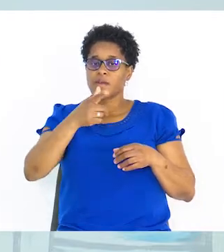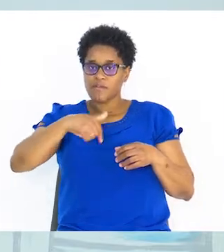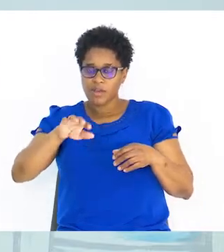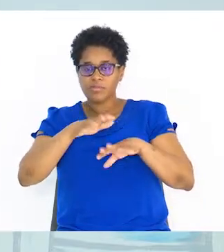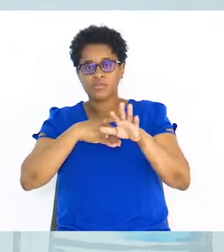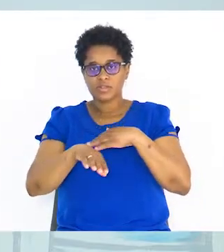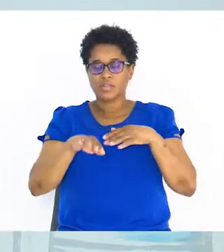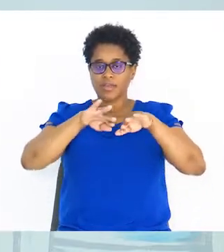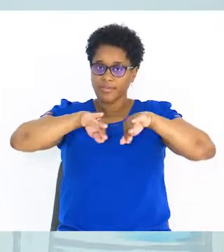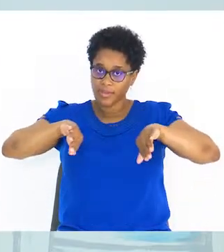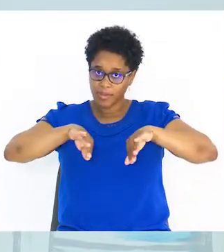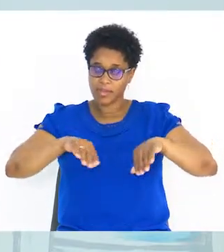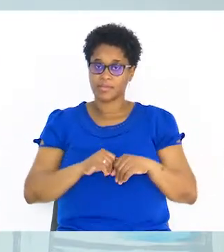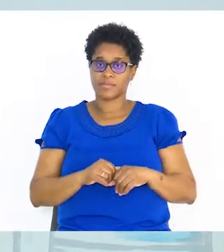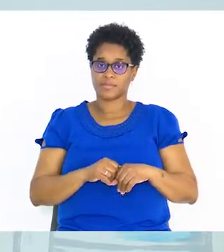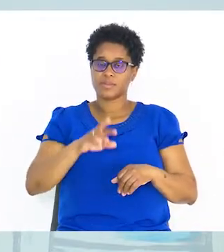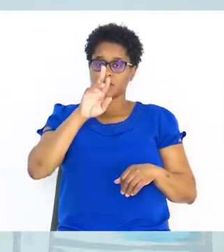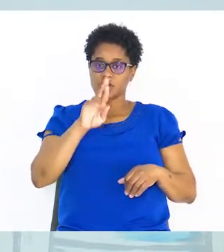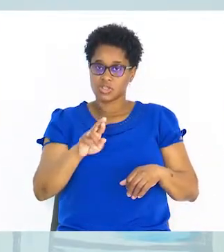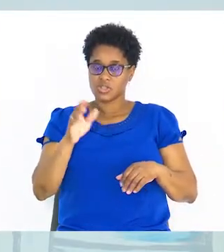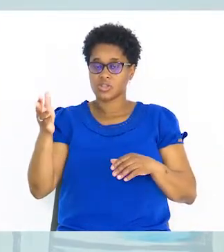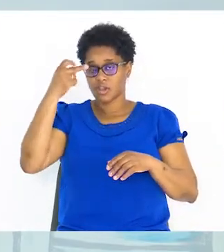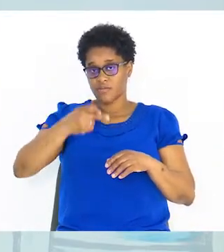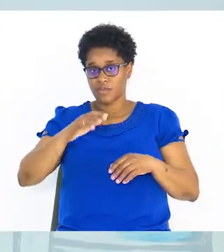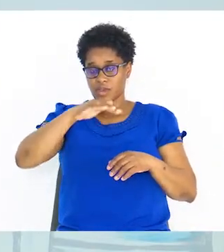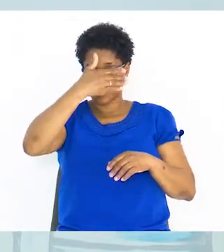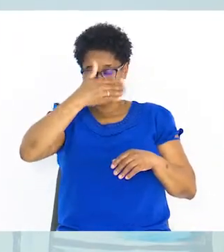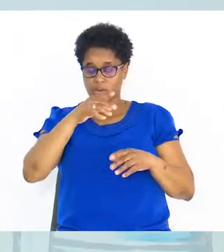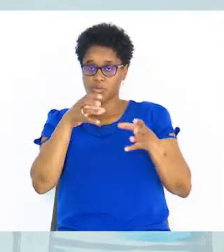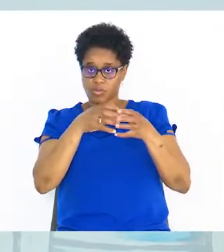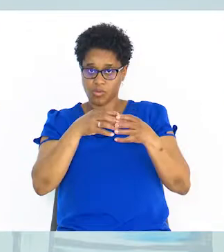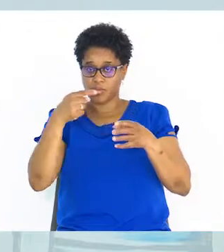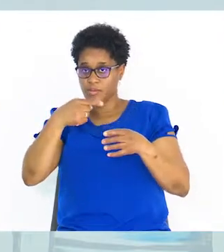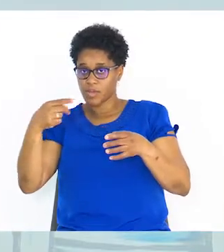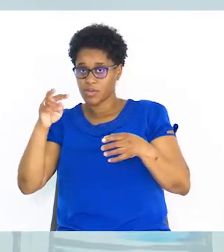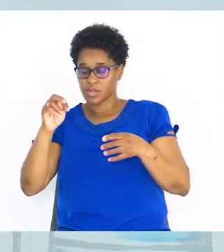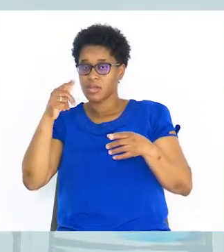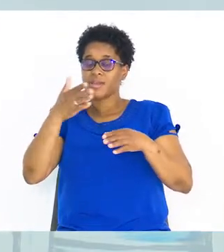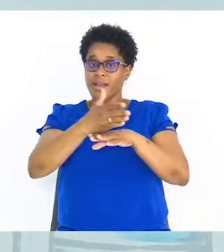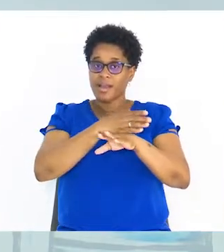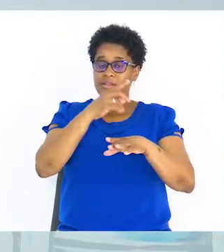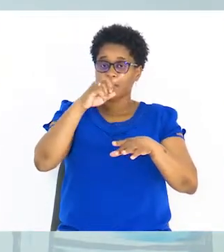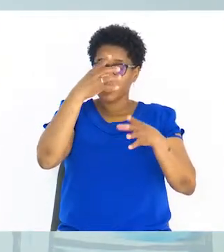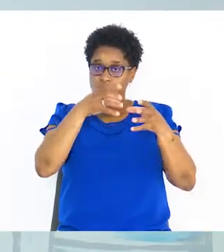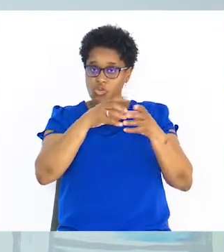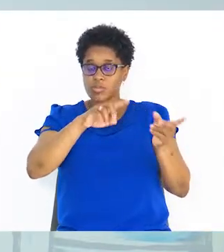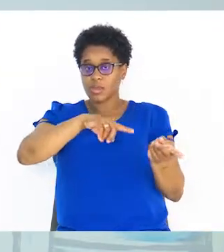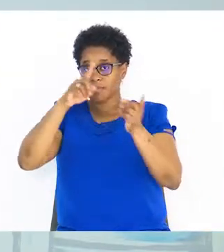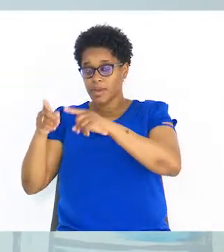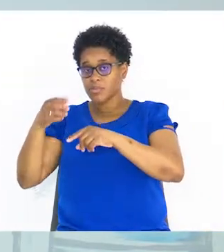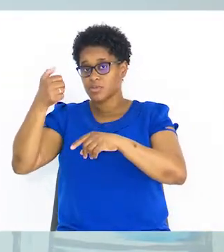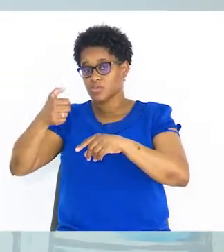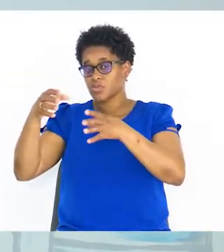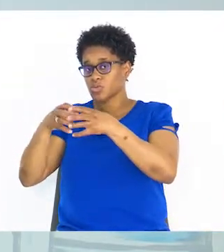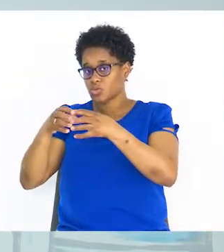Vamos resolver separadamente. x fica no primeiro membro. Menos 3 está no primeiro membro. Passamos para